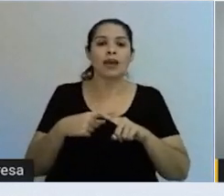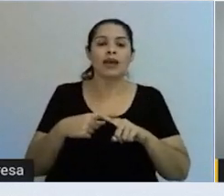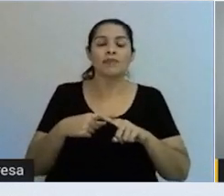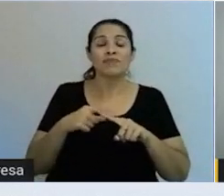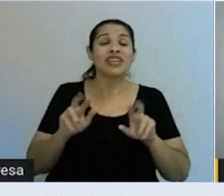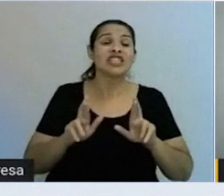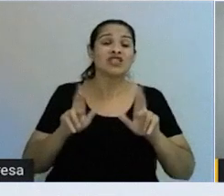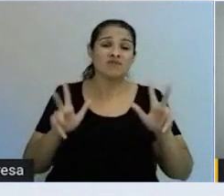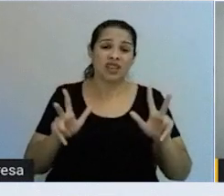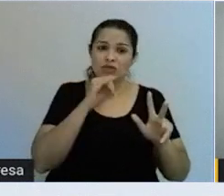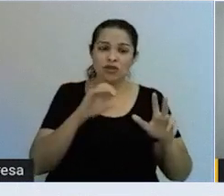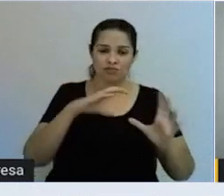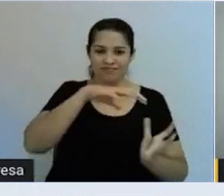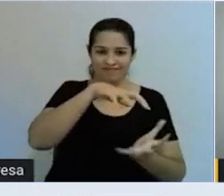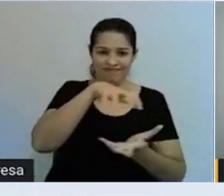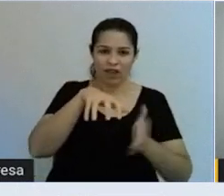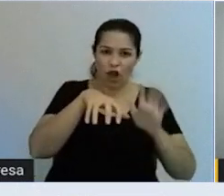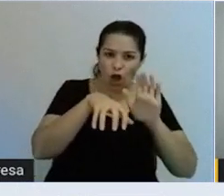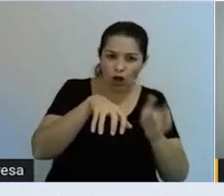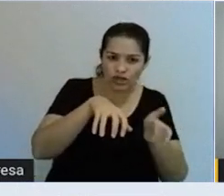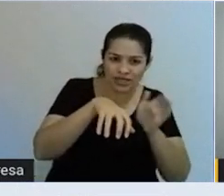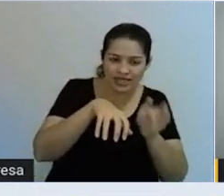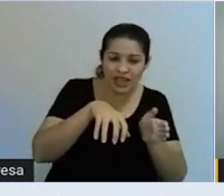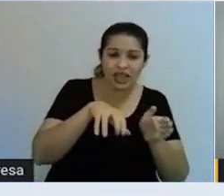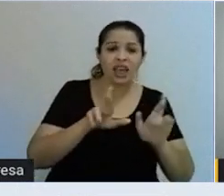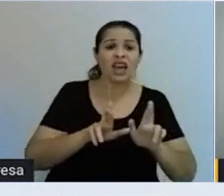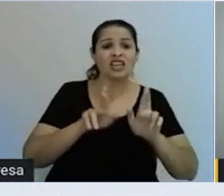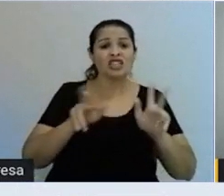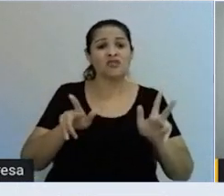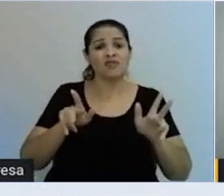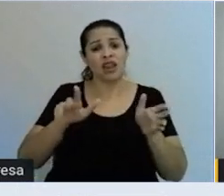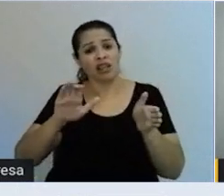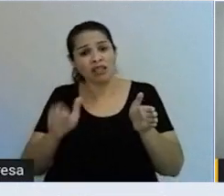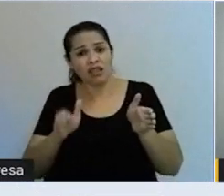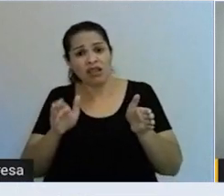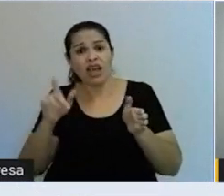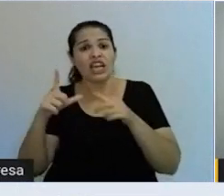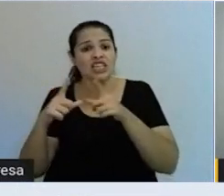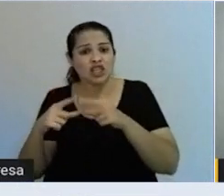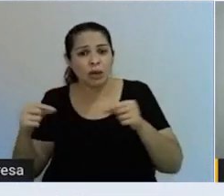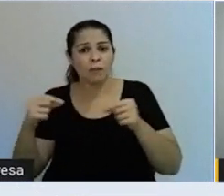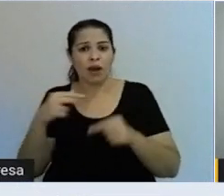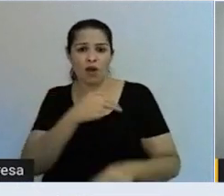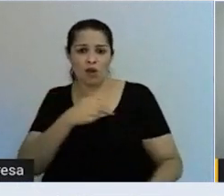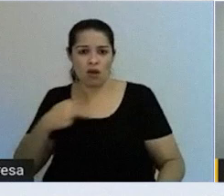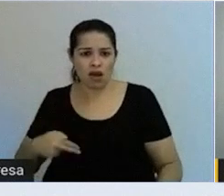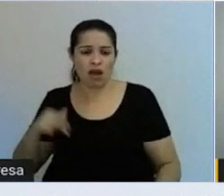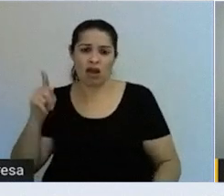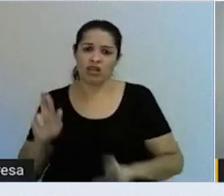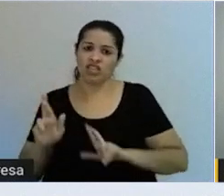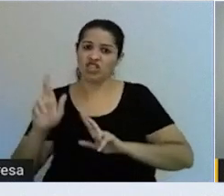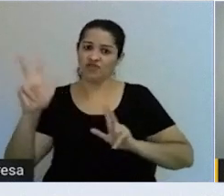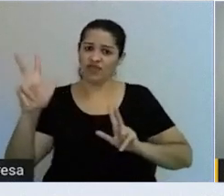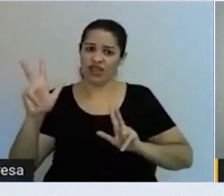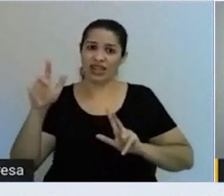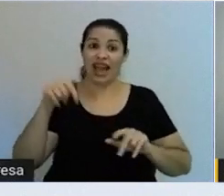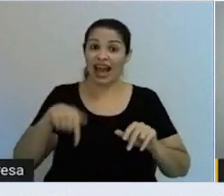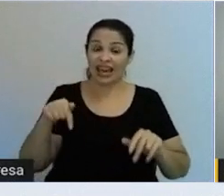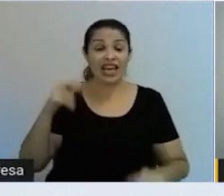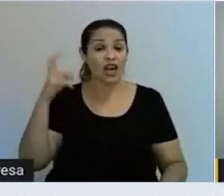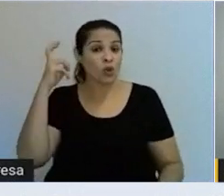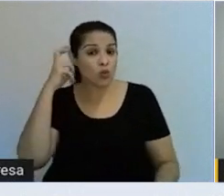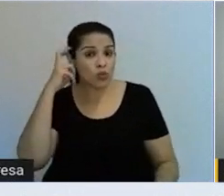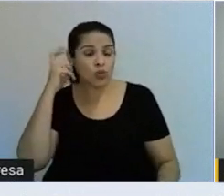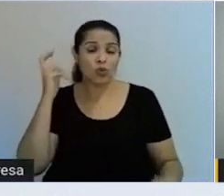lá no Japão. Então as pessoas precisam, porque precisam de métodos, de regras e aí elas foram